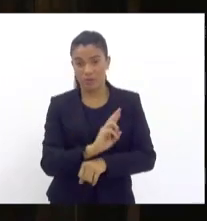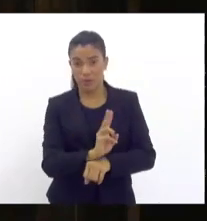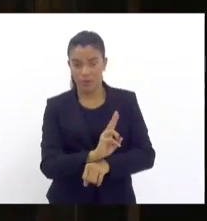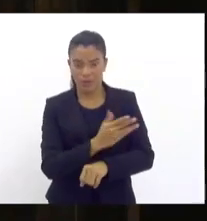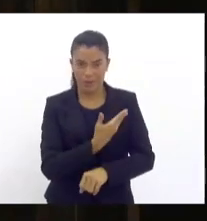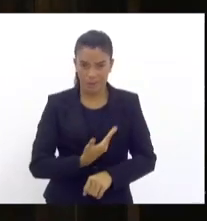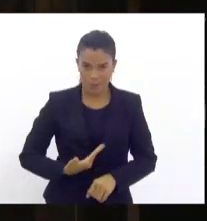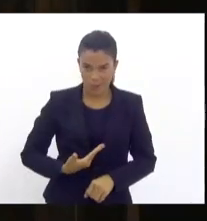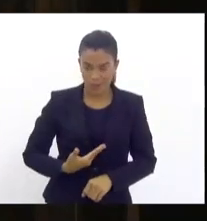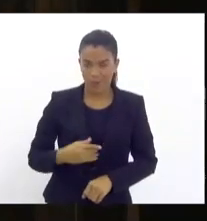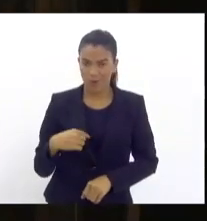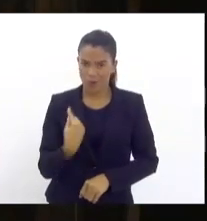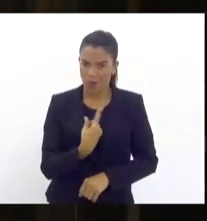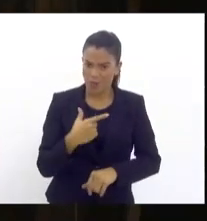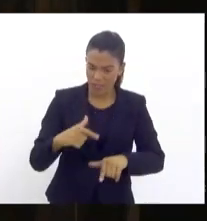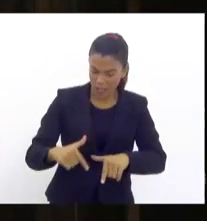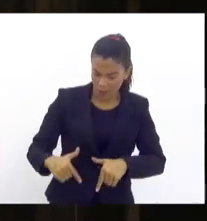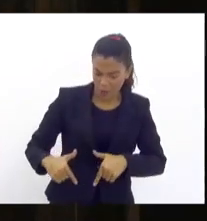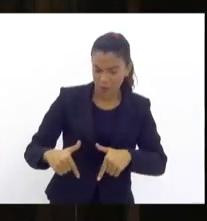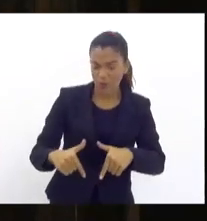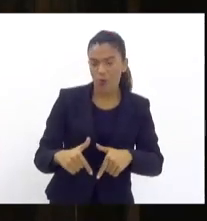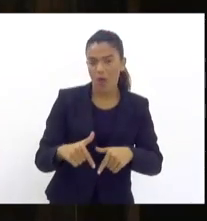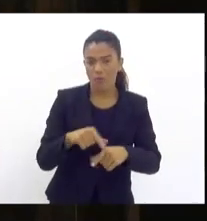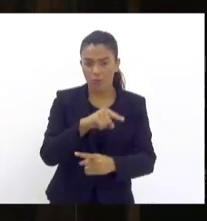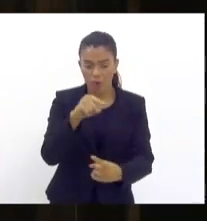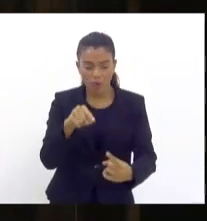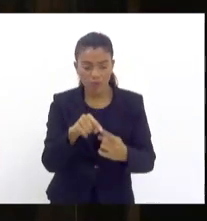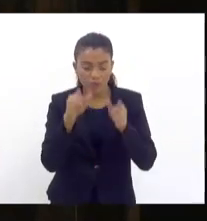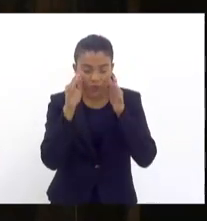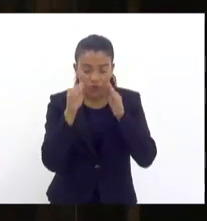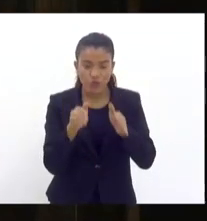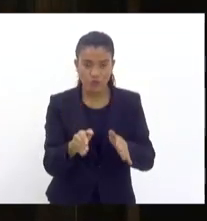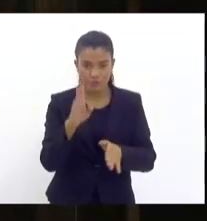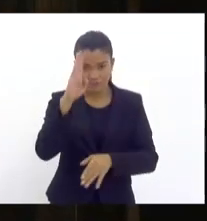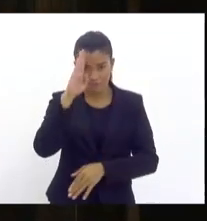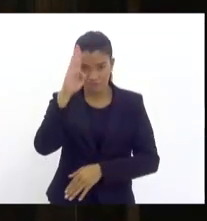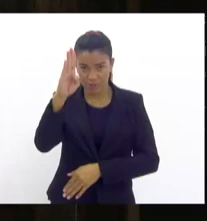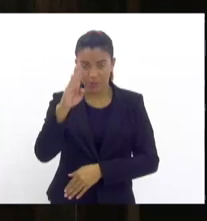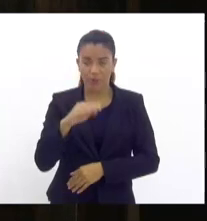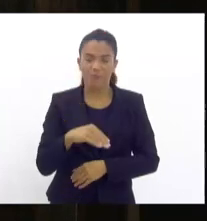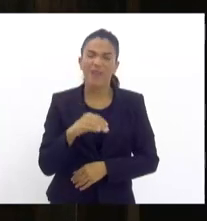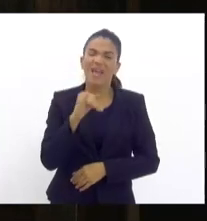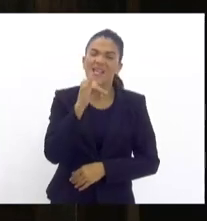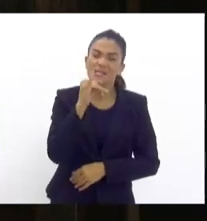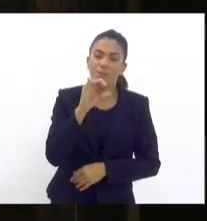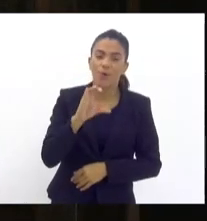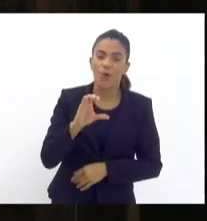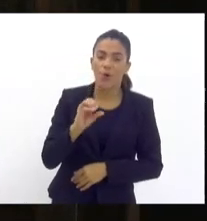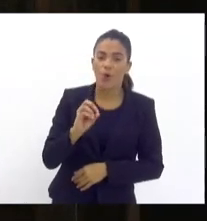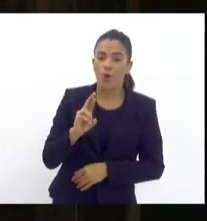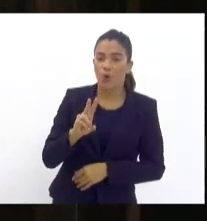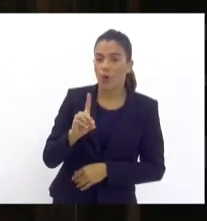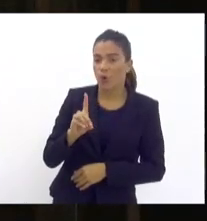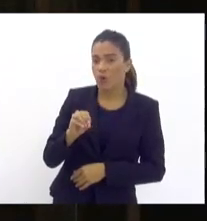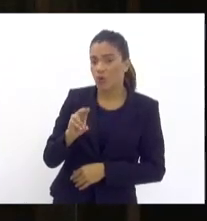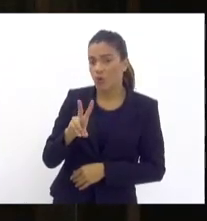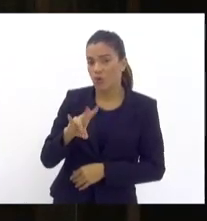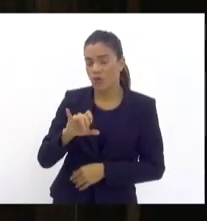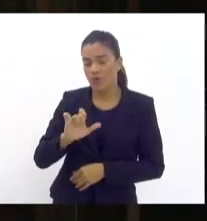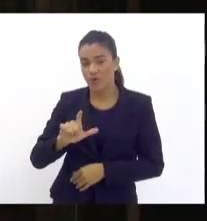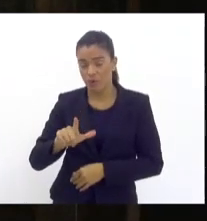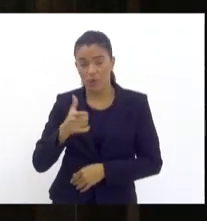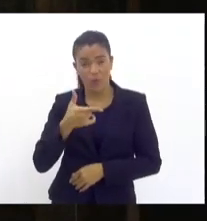atuando sempre em alvos prioritários. em relação ao Corrodovil especificamente. Ano passado, prendemos